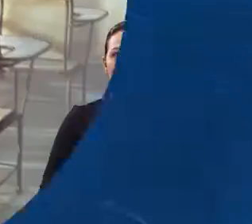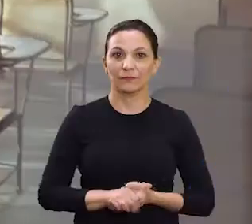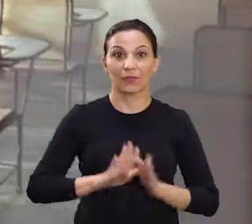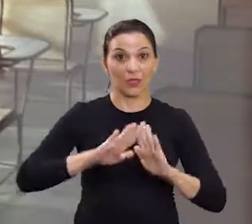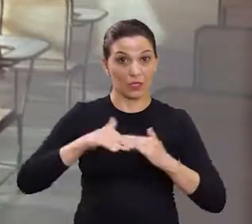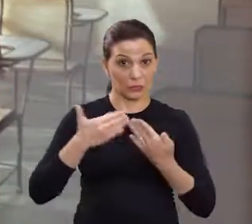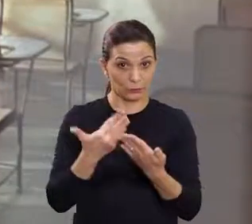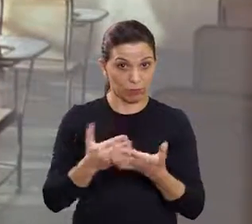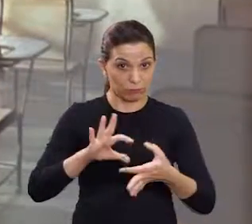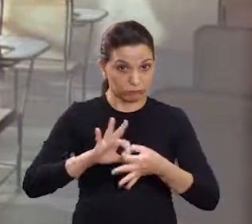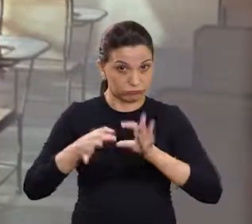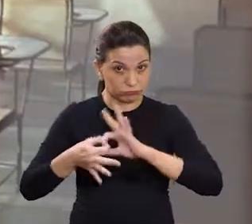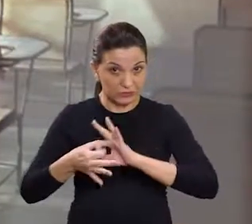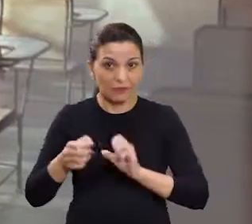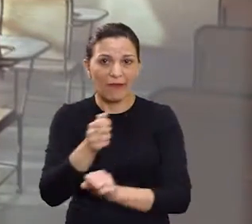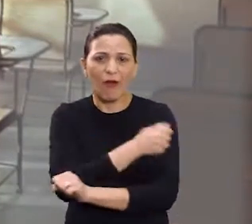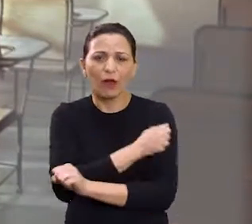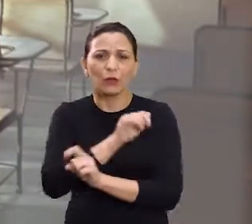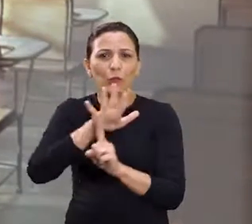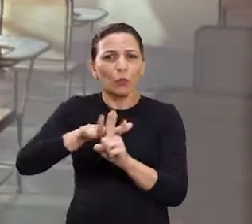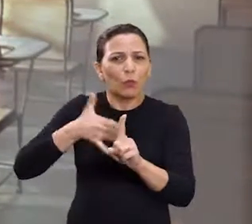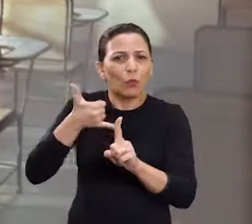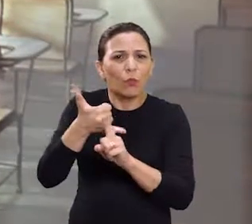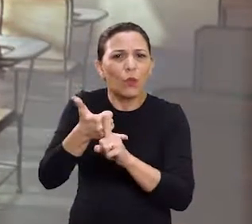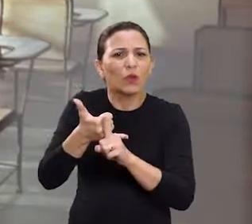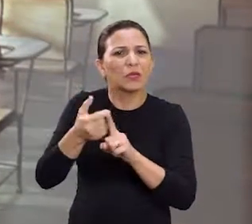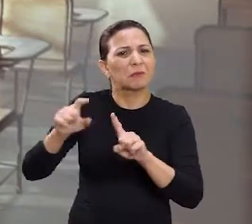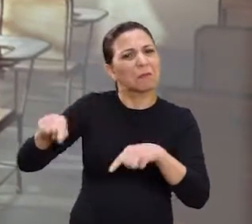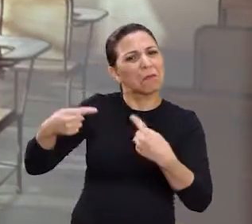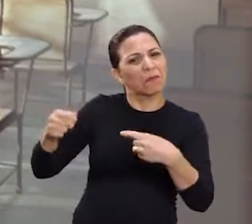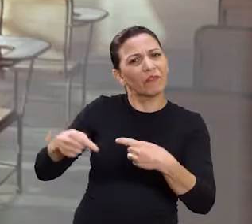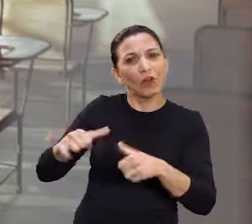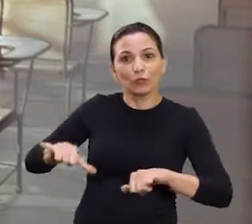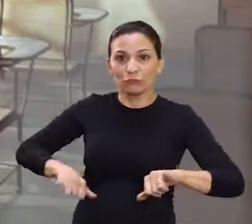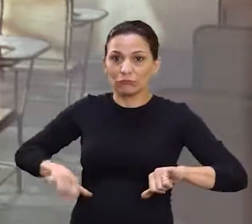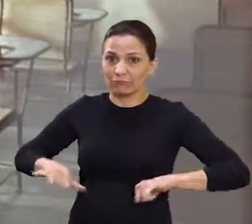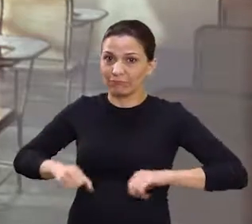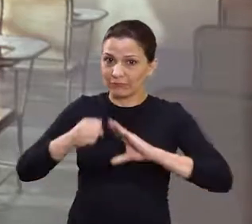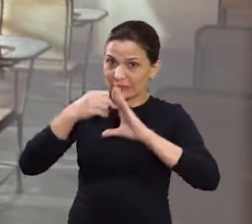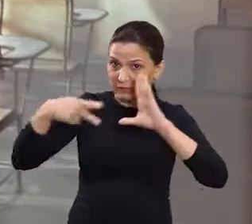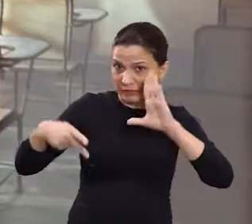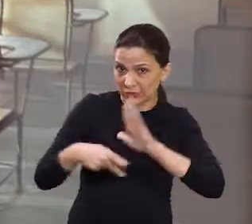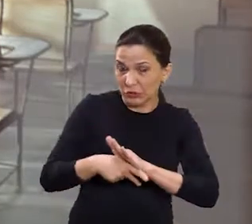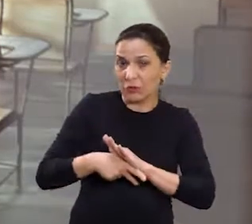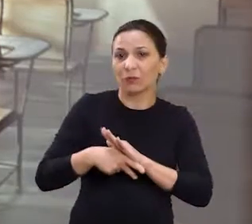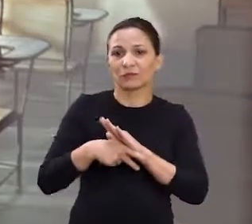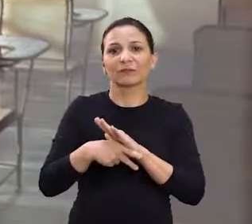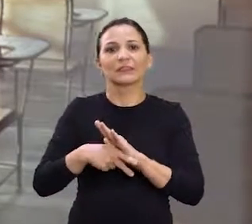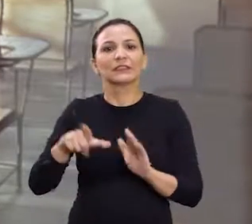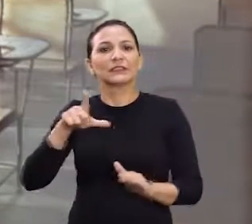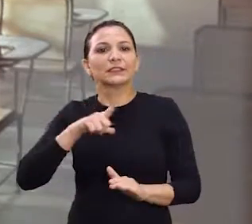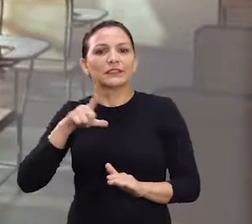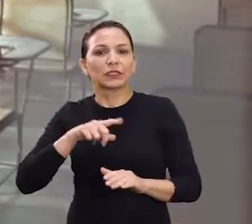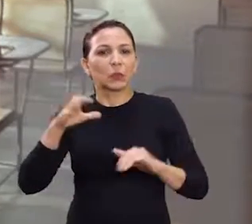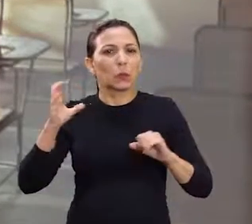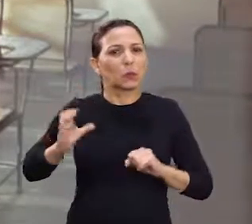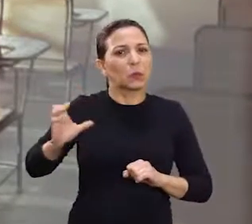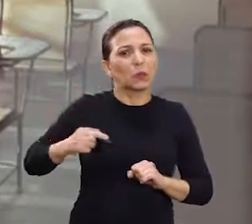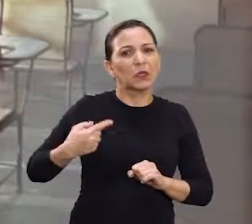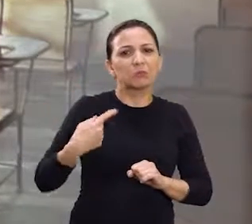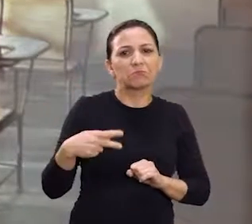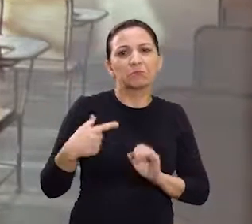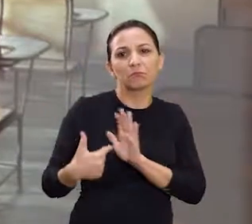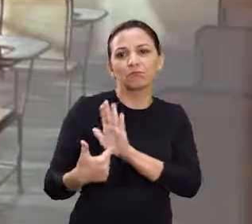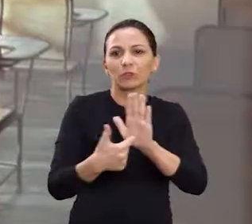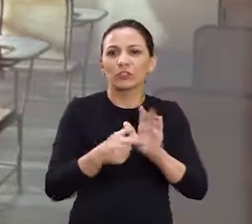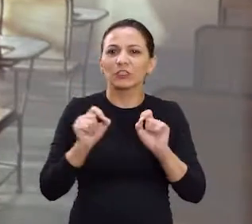Os alunos que sofrem bullying, eles dão sinais, eles dão indícios de que tem